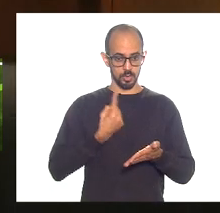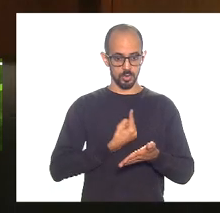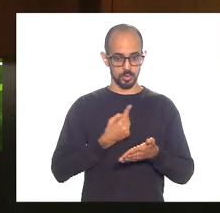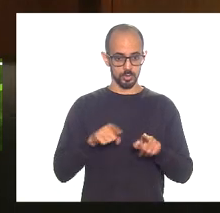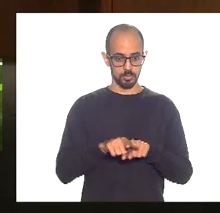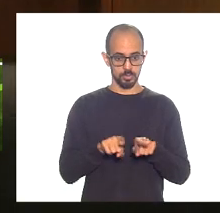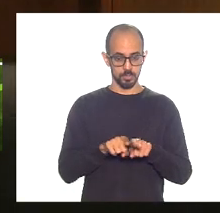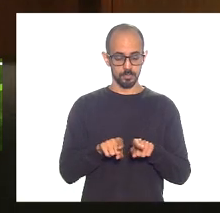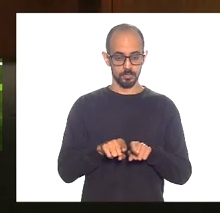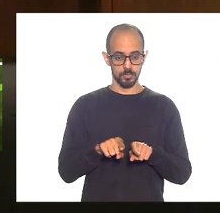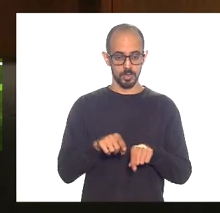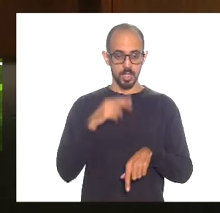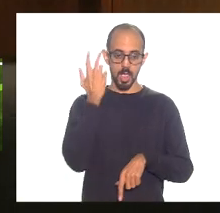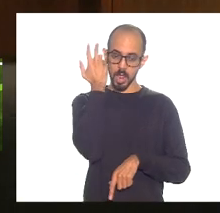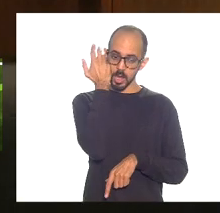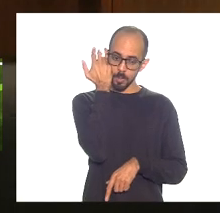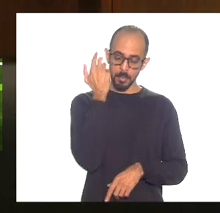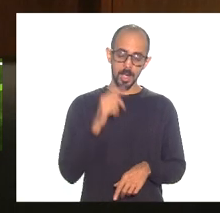Eliomar,